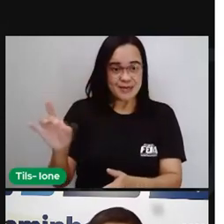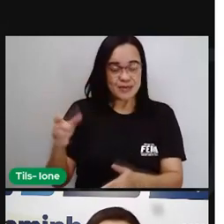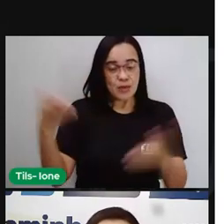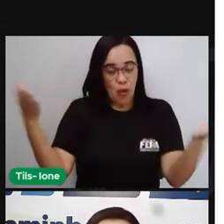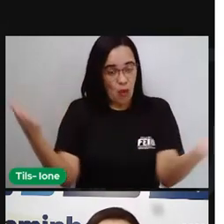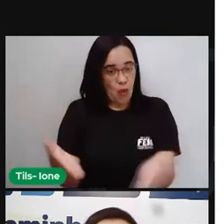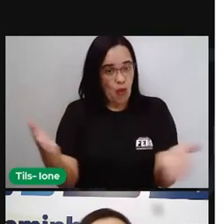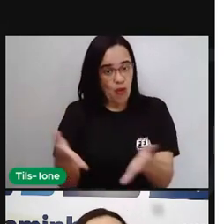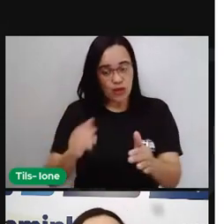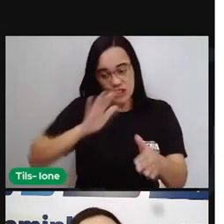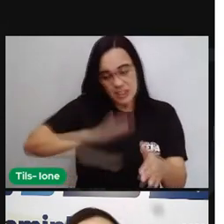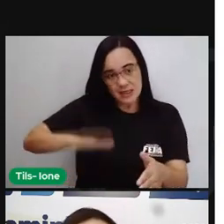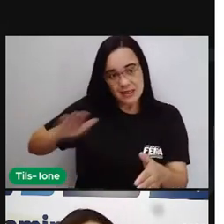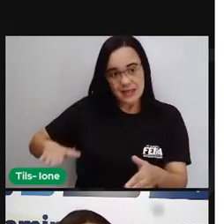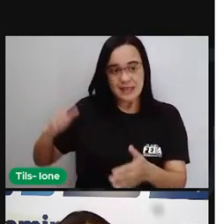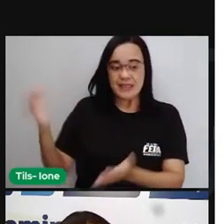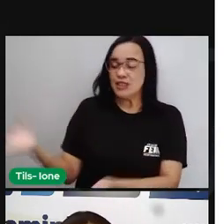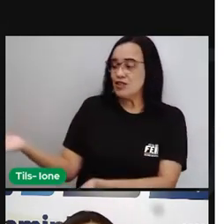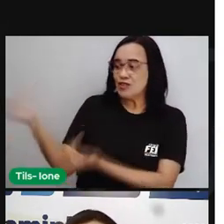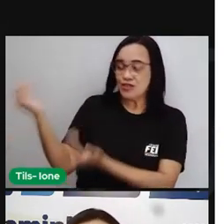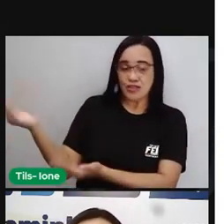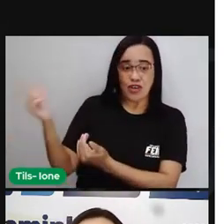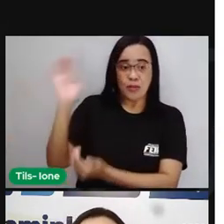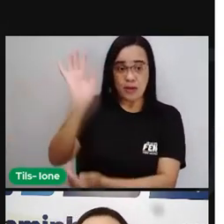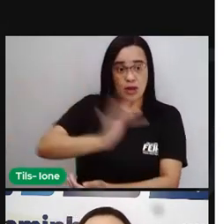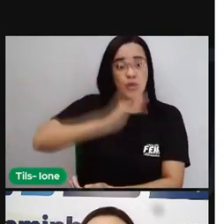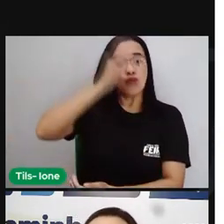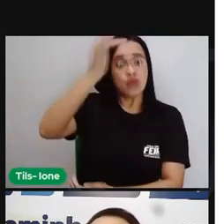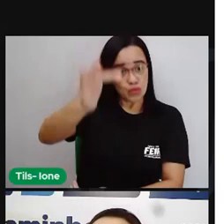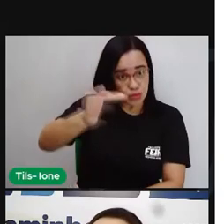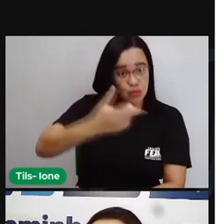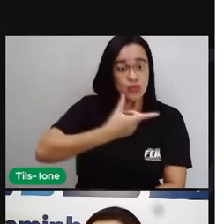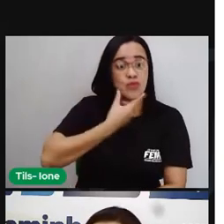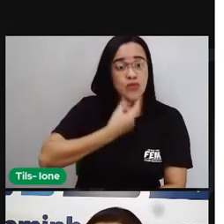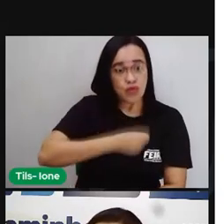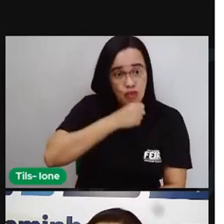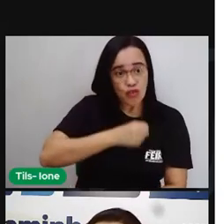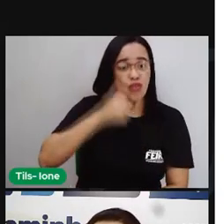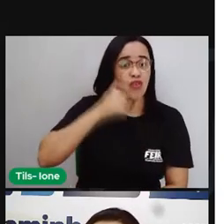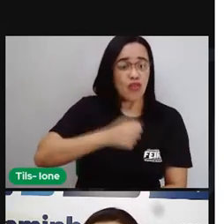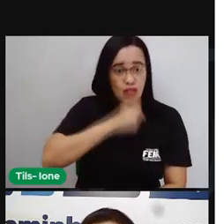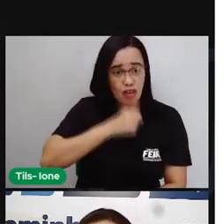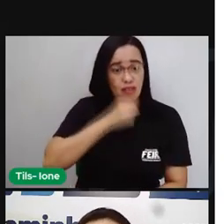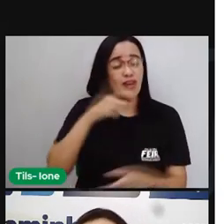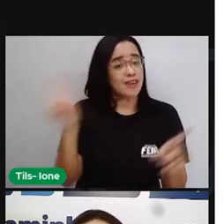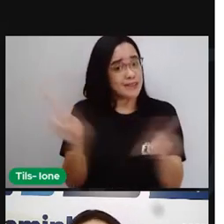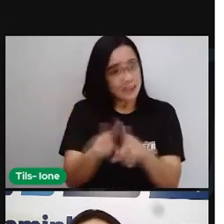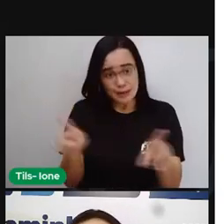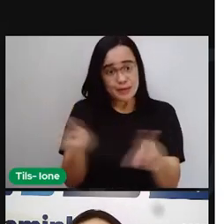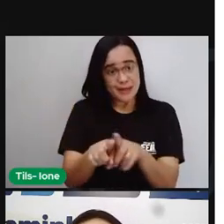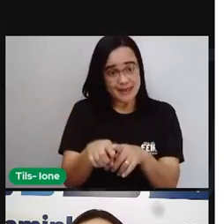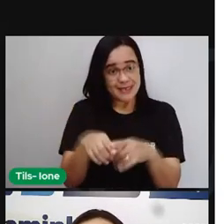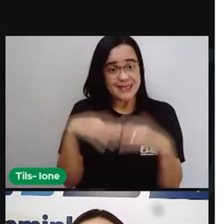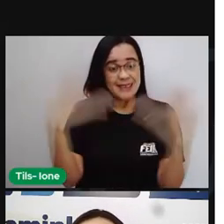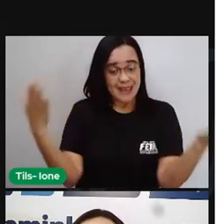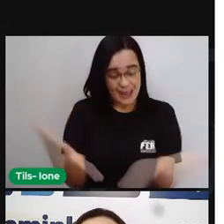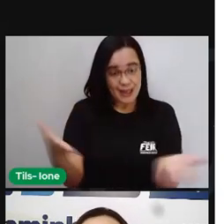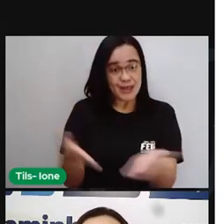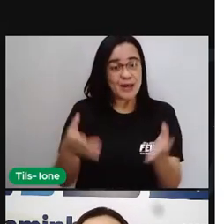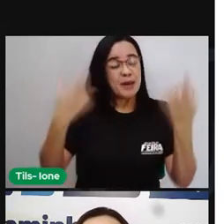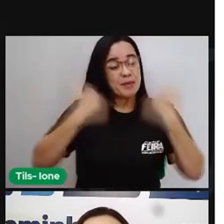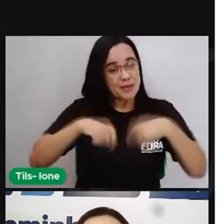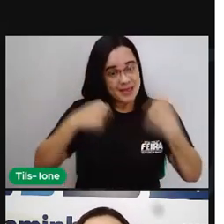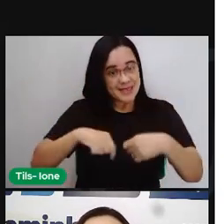jovem. Você também vai se tornar idoso. Vai ser avô, vai ser avó. Então, a gente tem que pensar muito aí, ó.